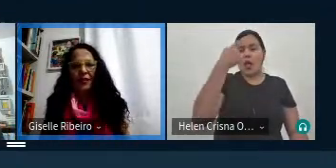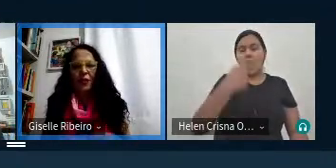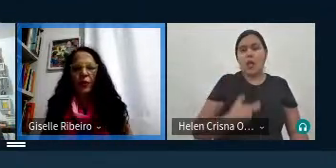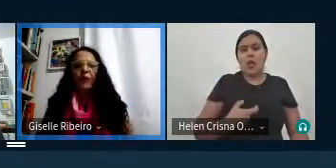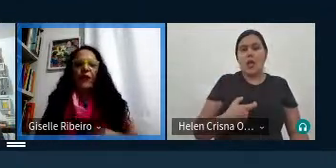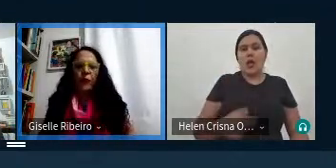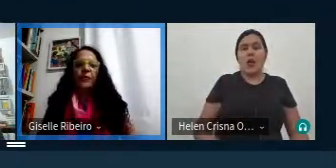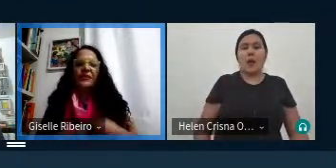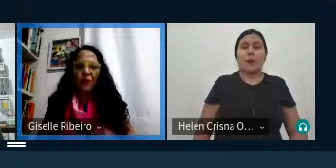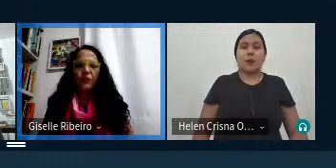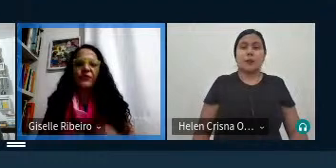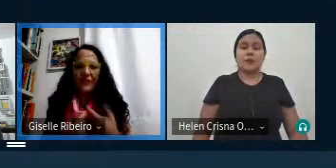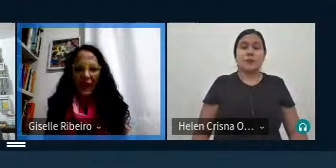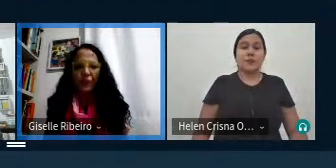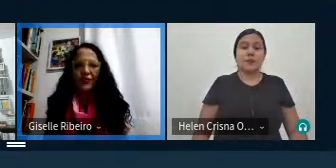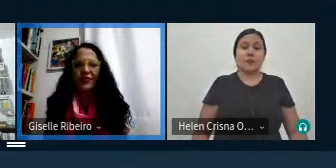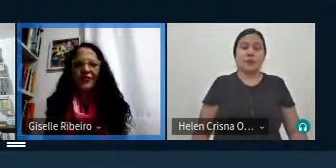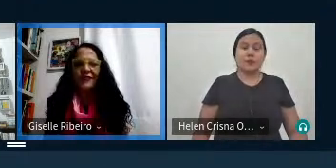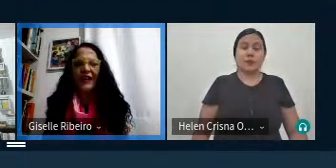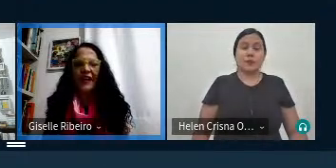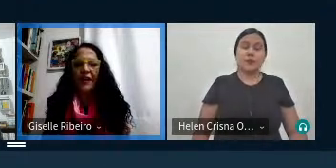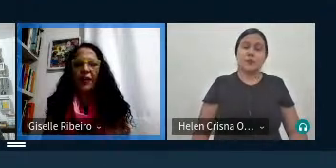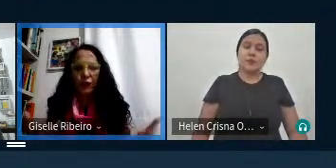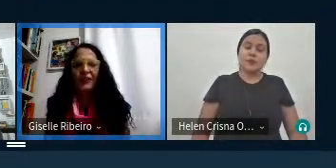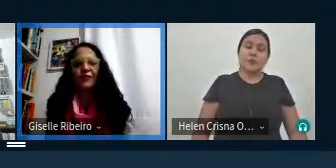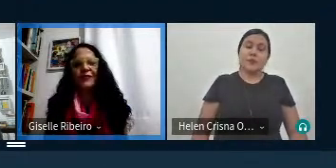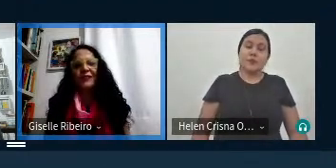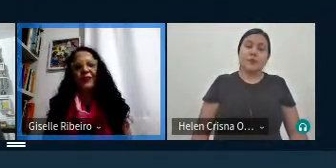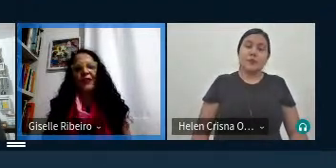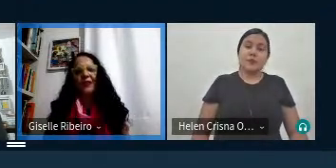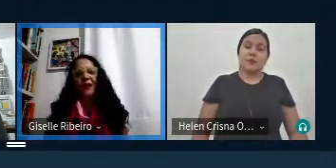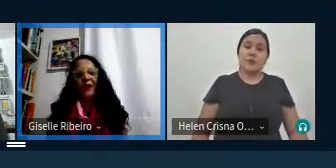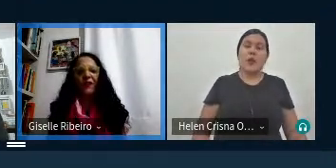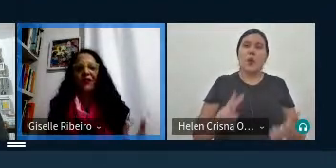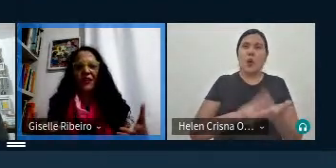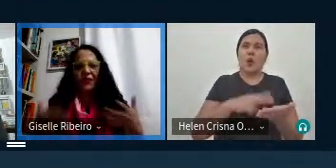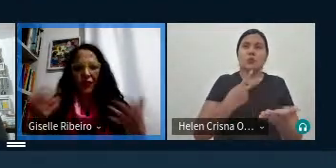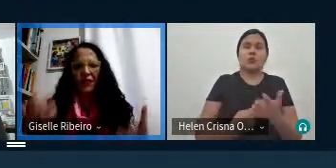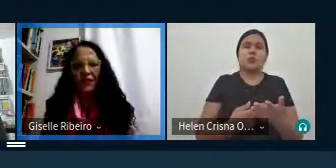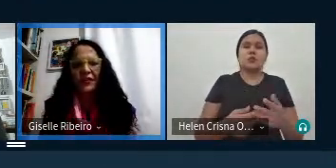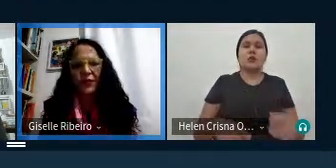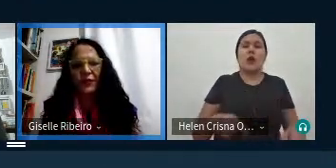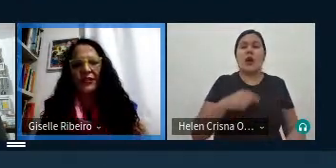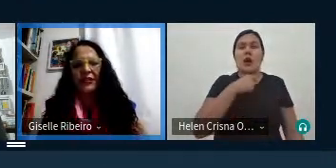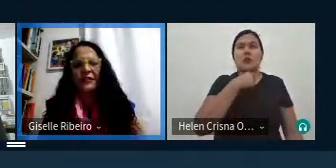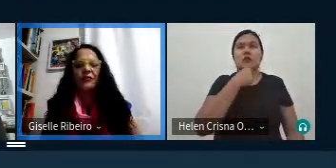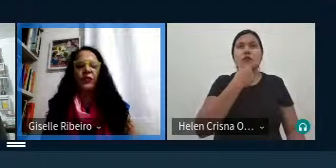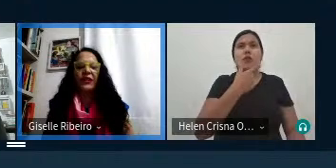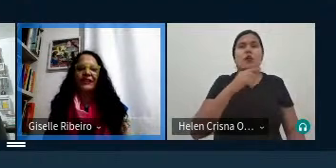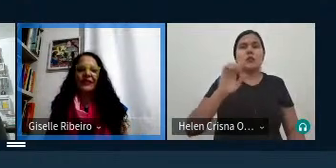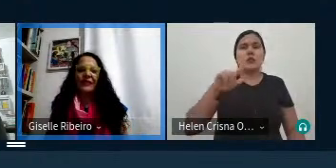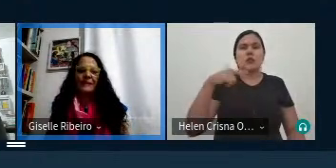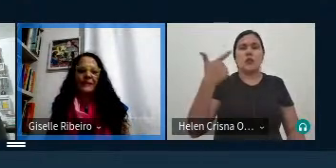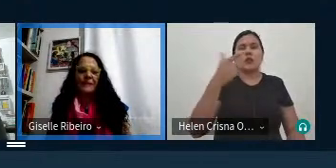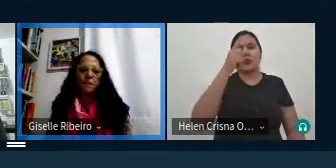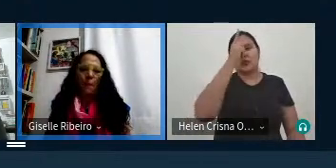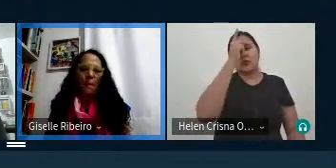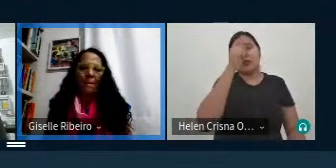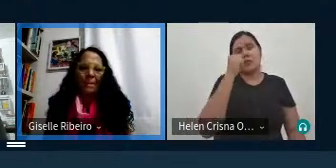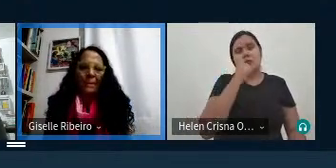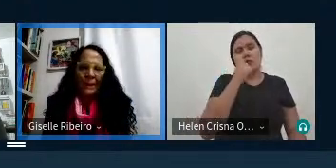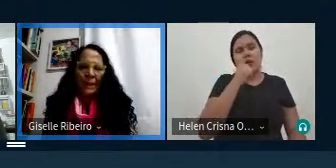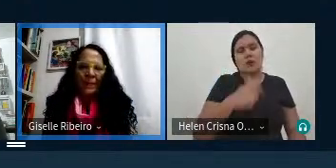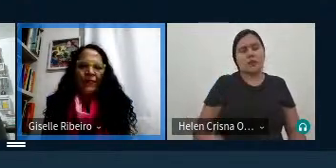habita em mim e quando eu falo por esse outro eus né eu tô traduzindo as vozes das outras tantas mulheres né